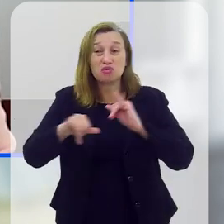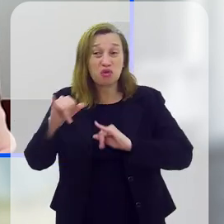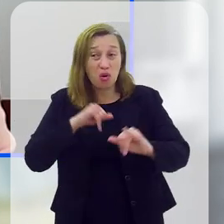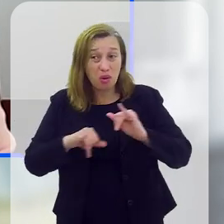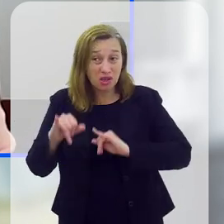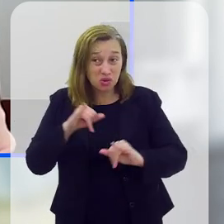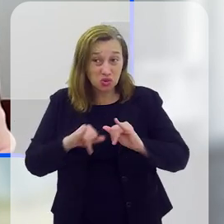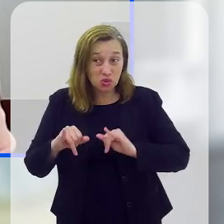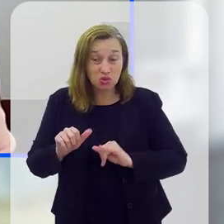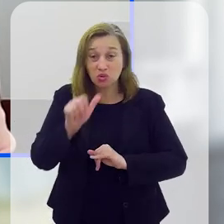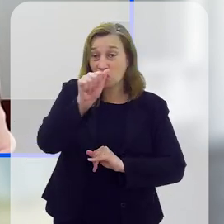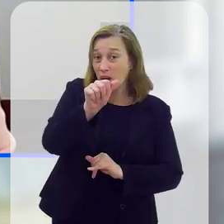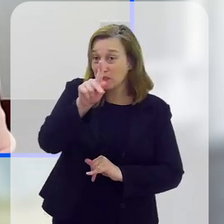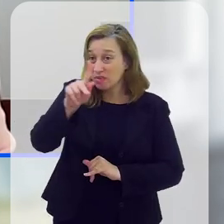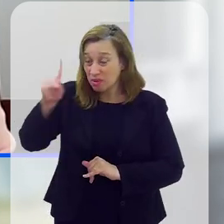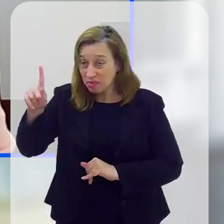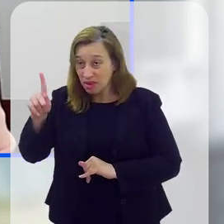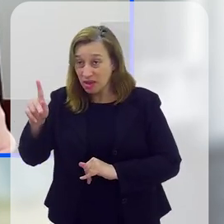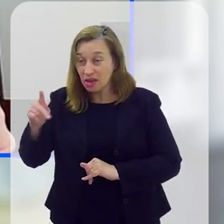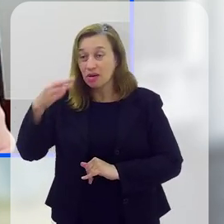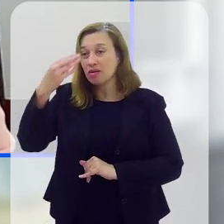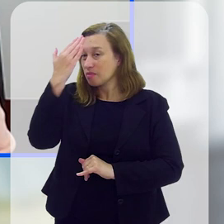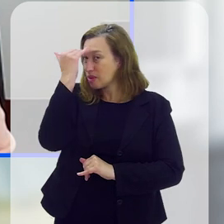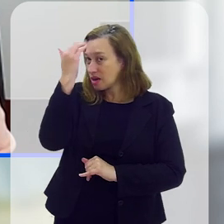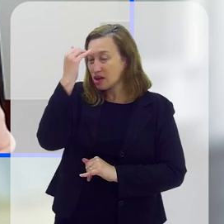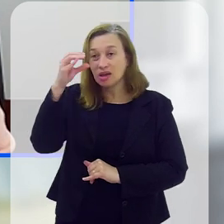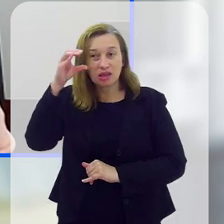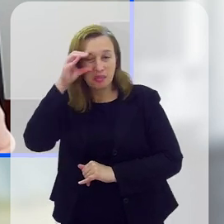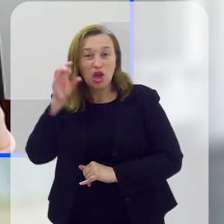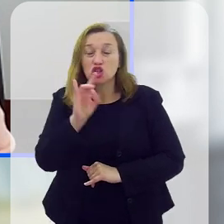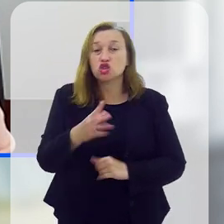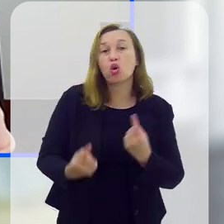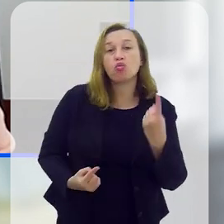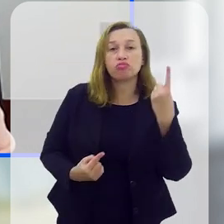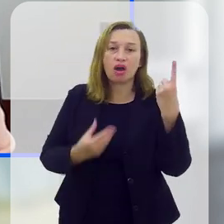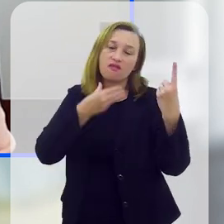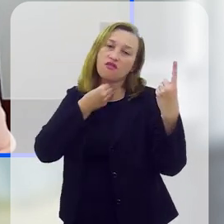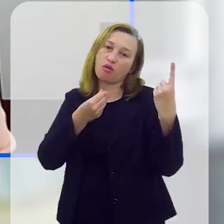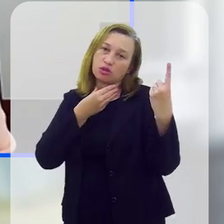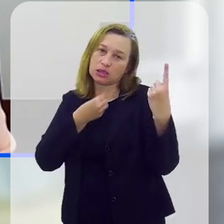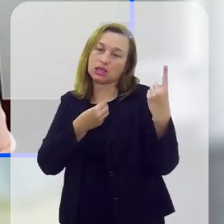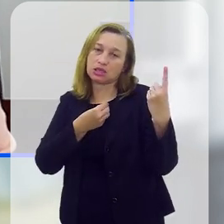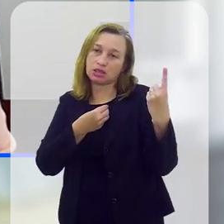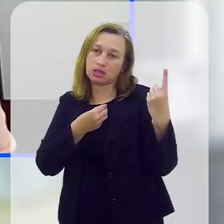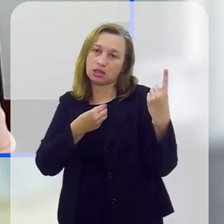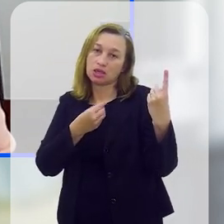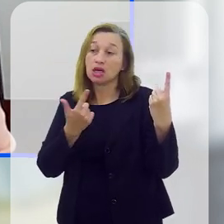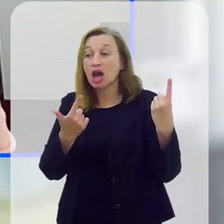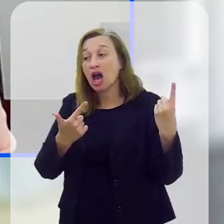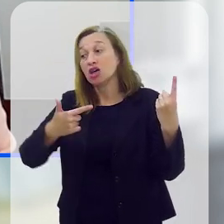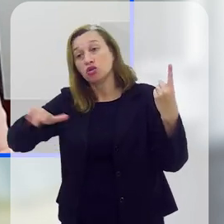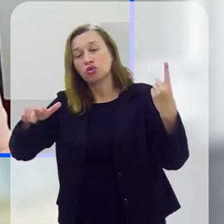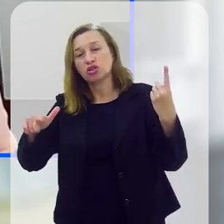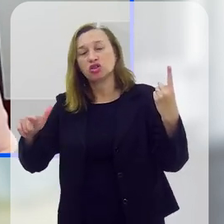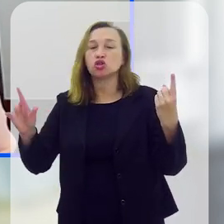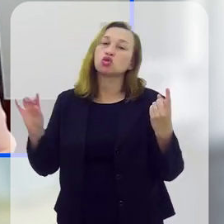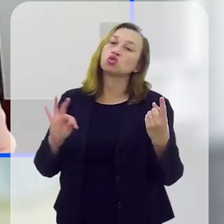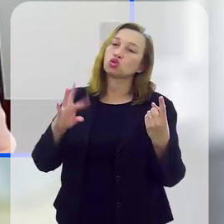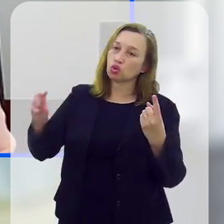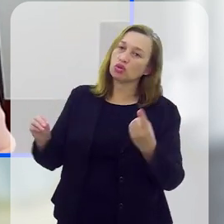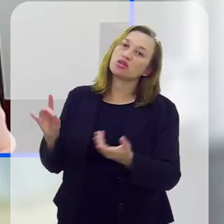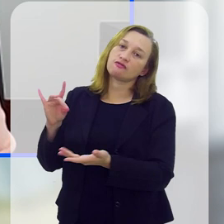Das 4 mil notícias feitas através do aplicativo Maguí da Penha, apenas uma não